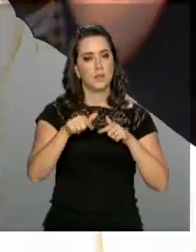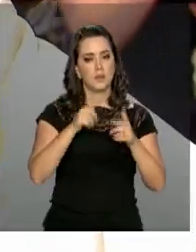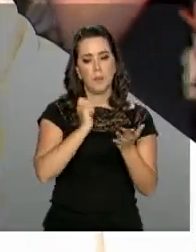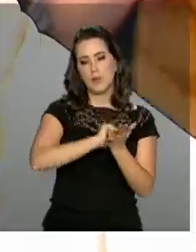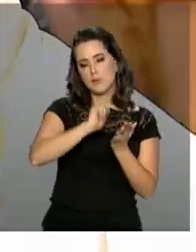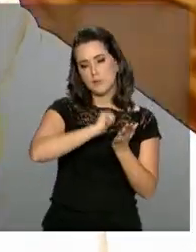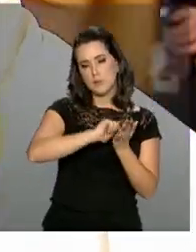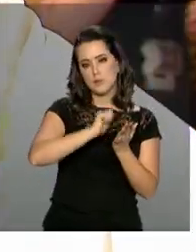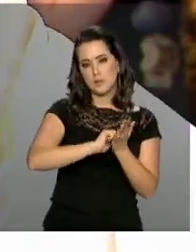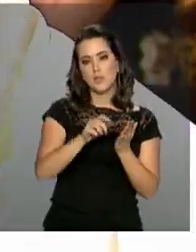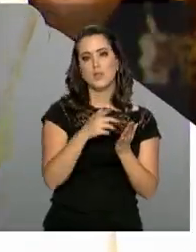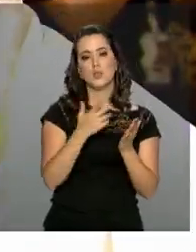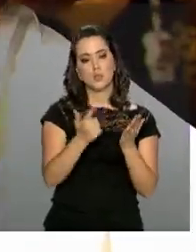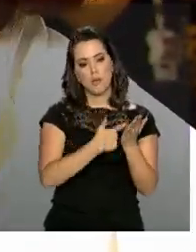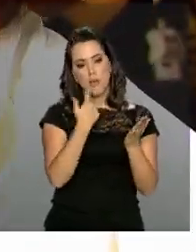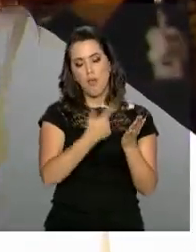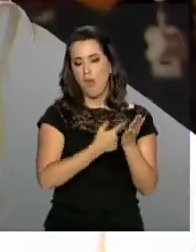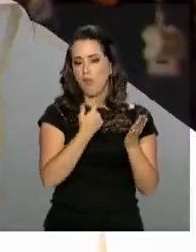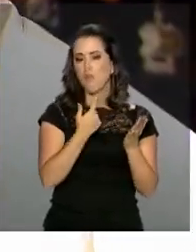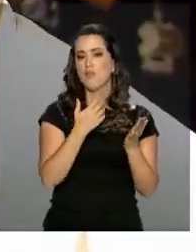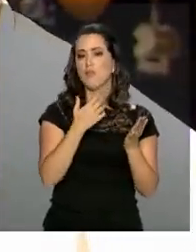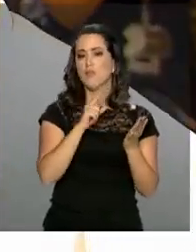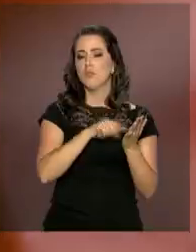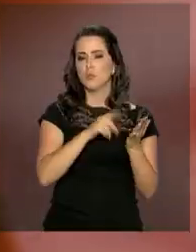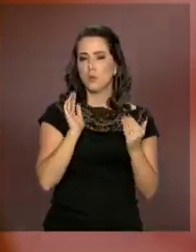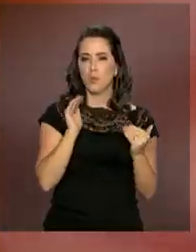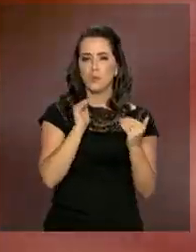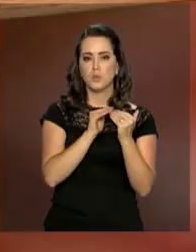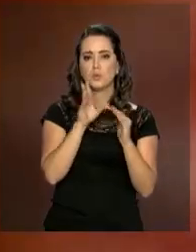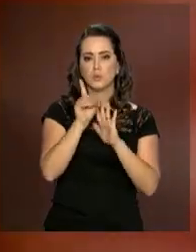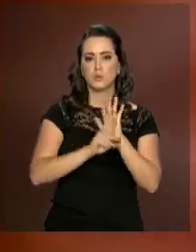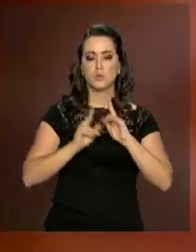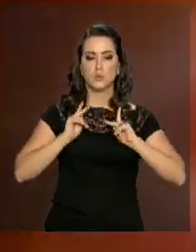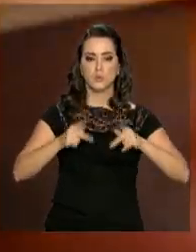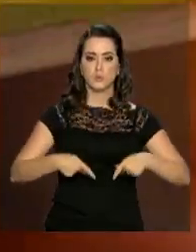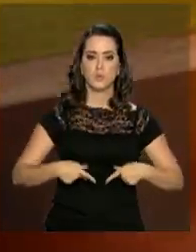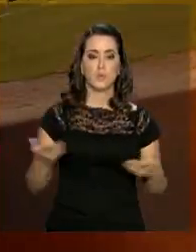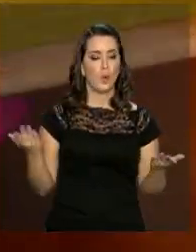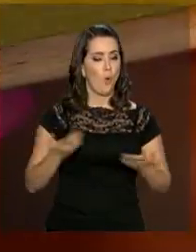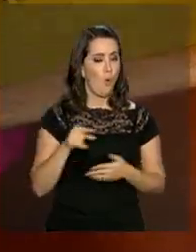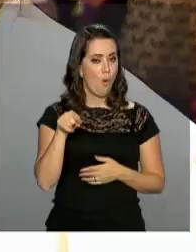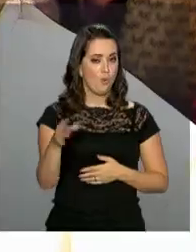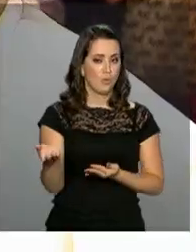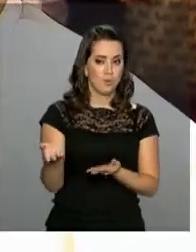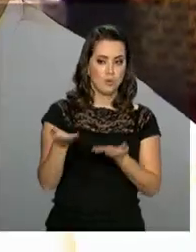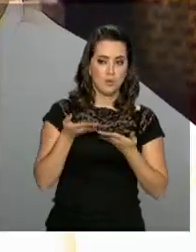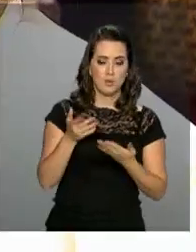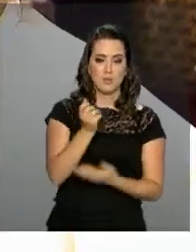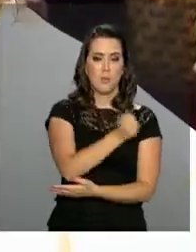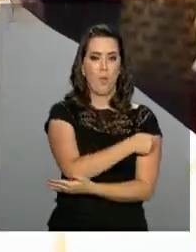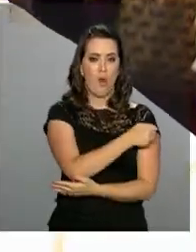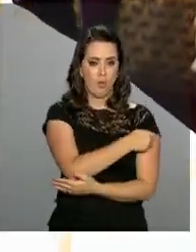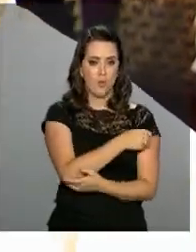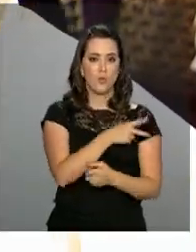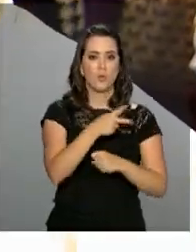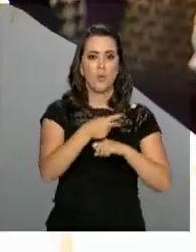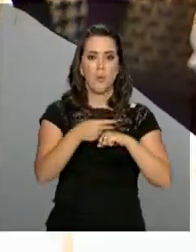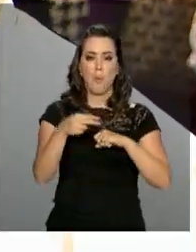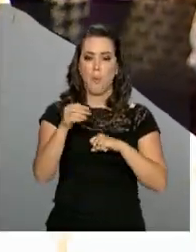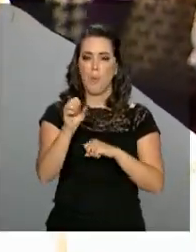escritos, livros publicados, voltados para a questão dos direitos humanos. Hoje, nos cursos de pós-graduação,